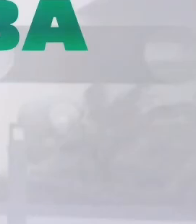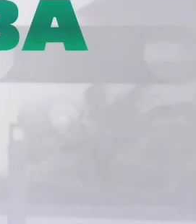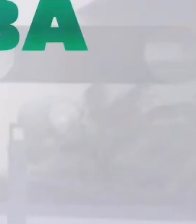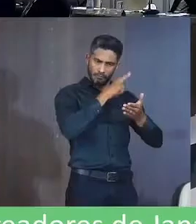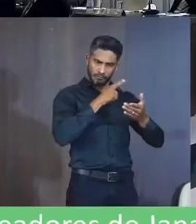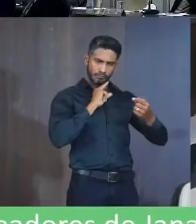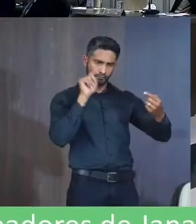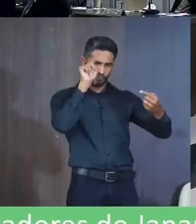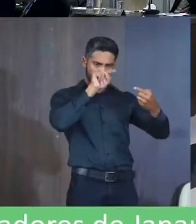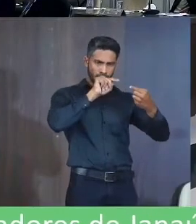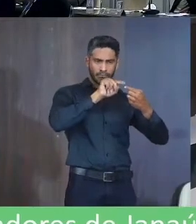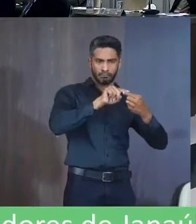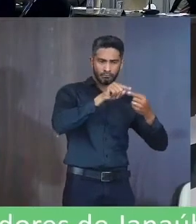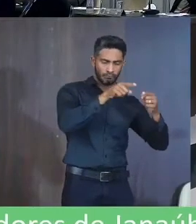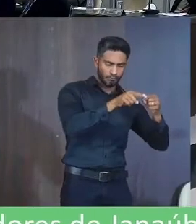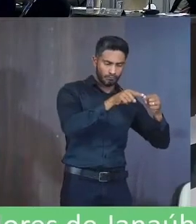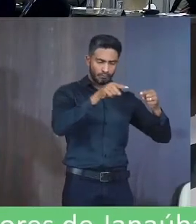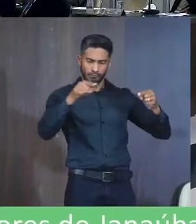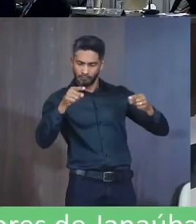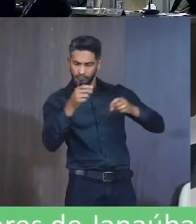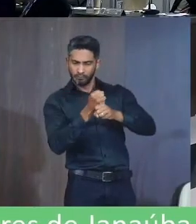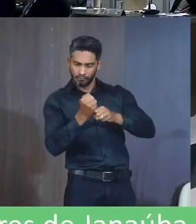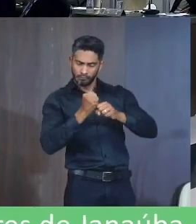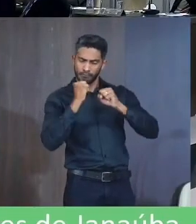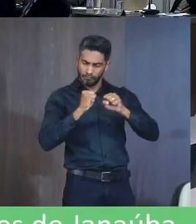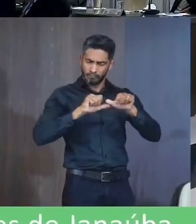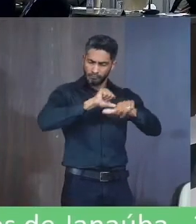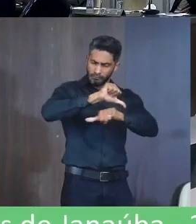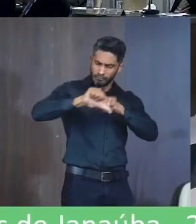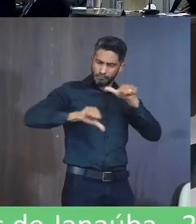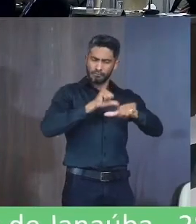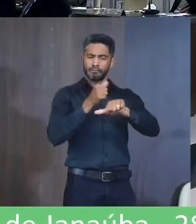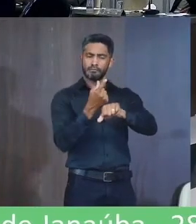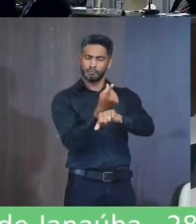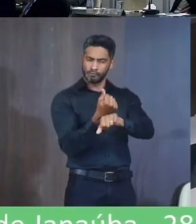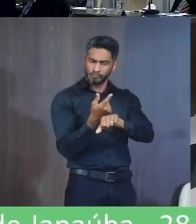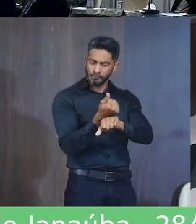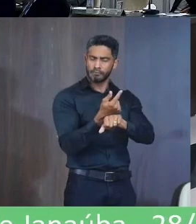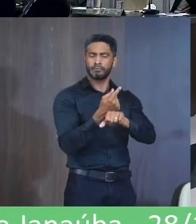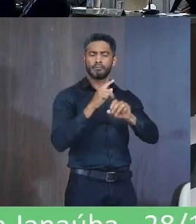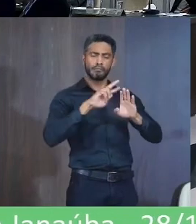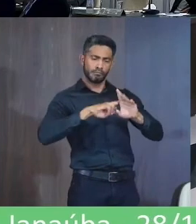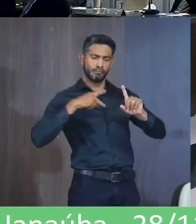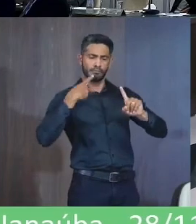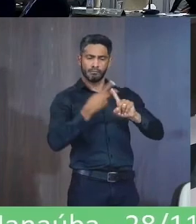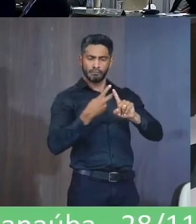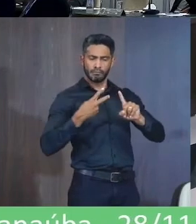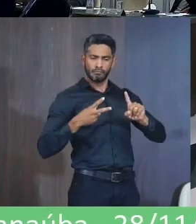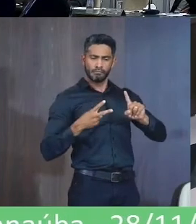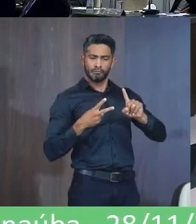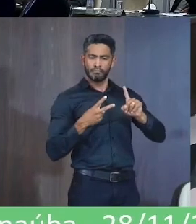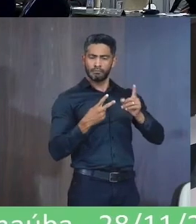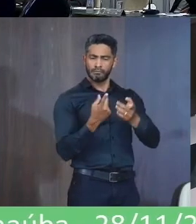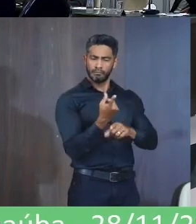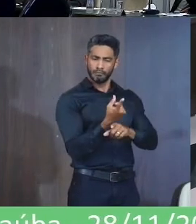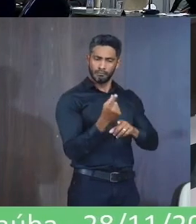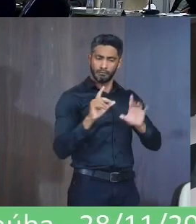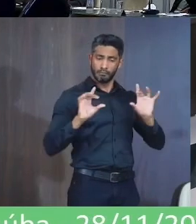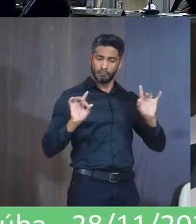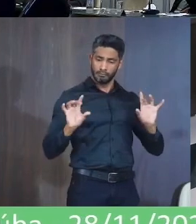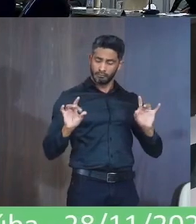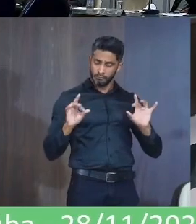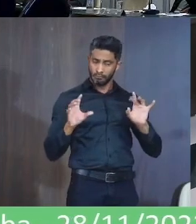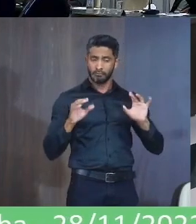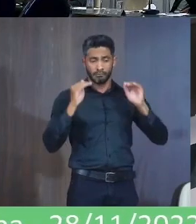objetivo Durante todo o ano São possíveis Alterações No orçamento Através de créditos Especiais Adicionais De atendimento